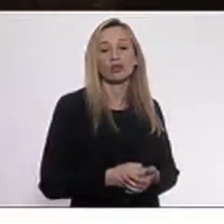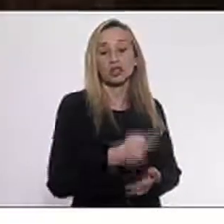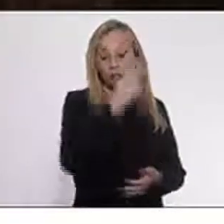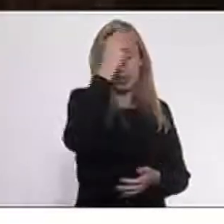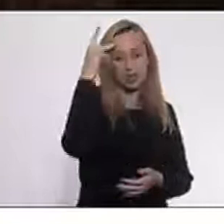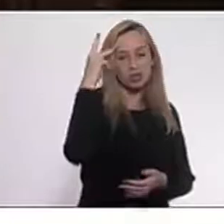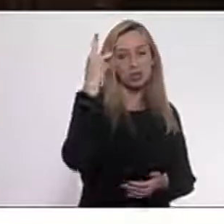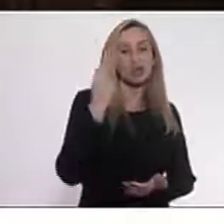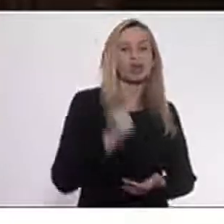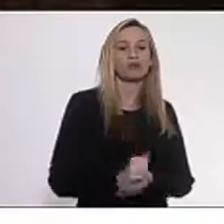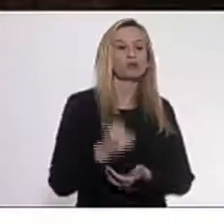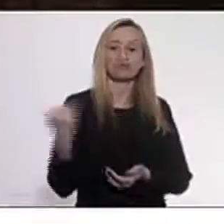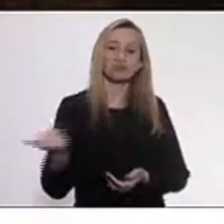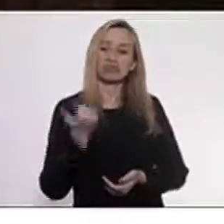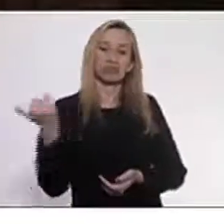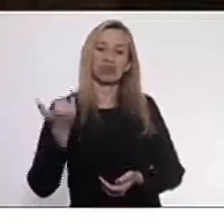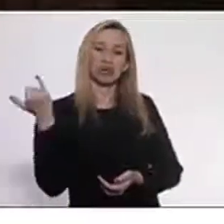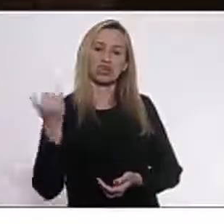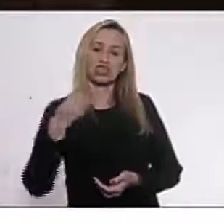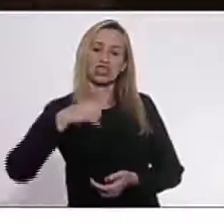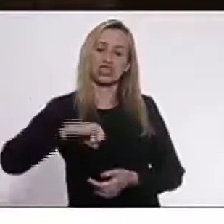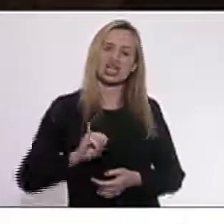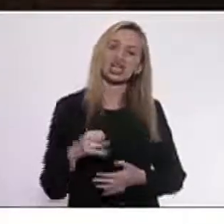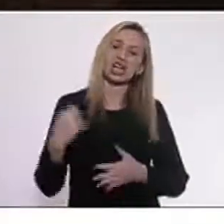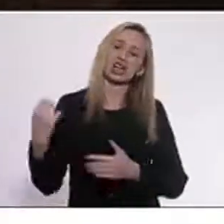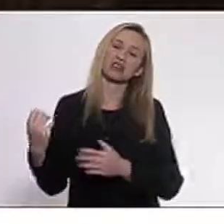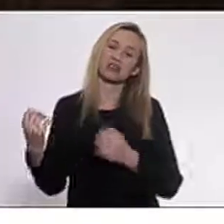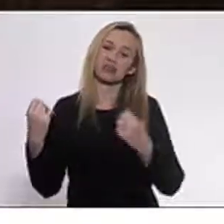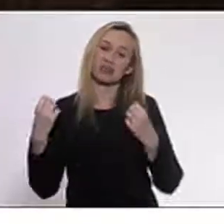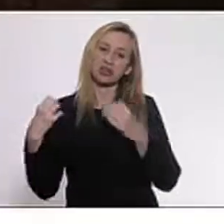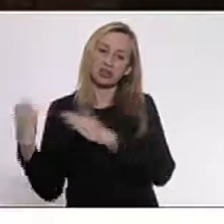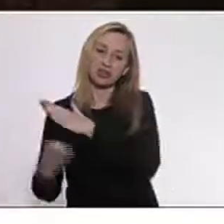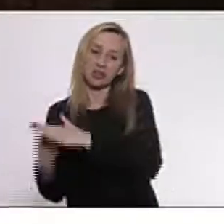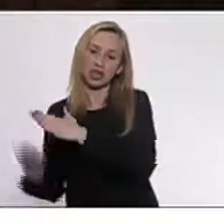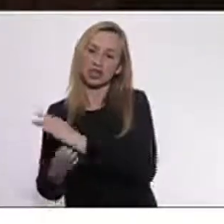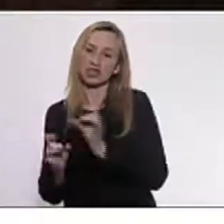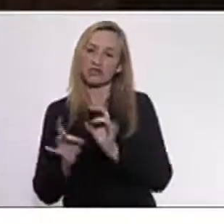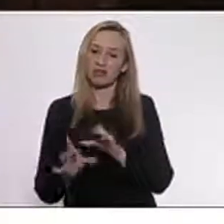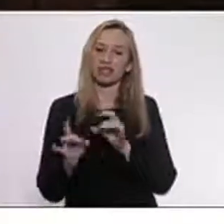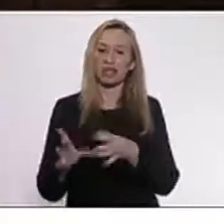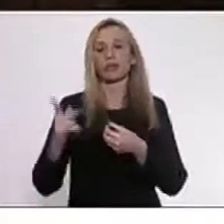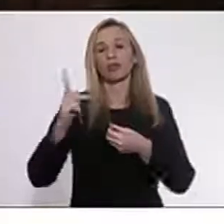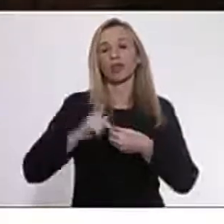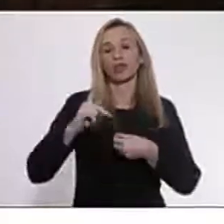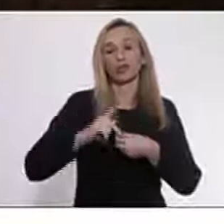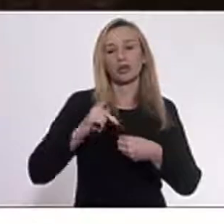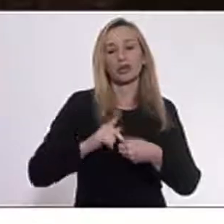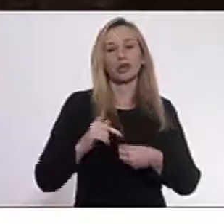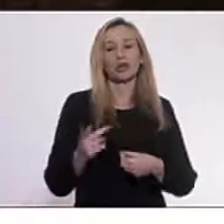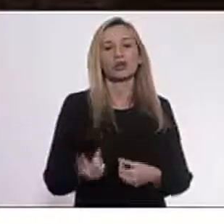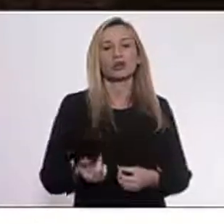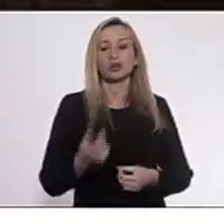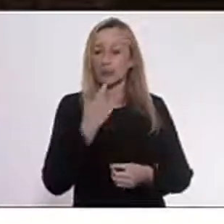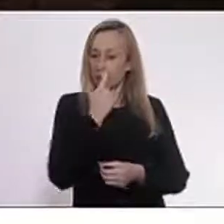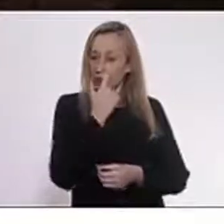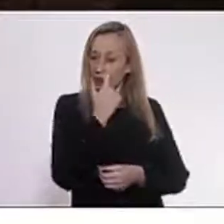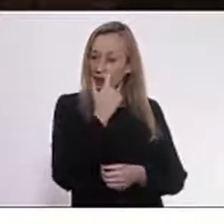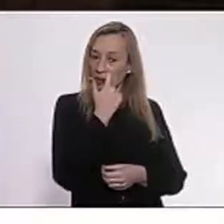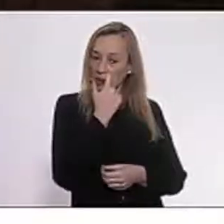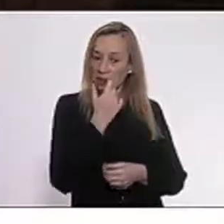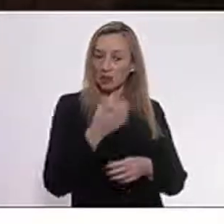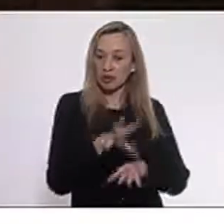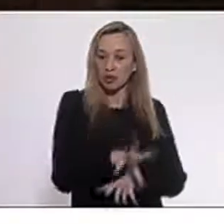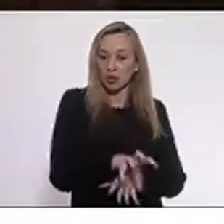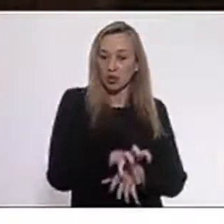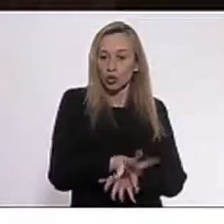Então, não importa se a empresa está em São Paulo, se vender para a Petrobras, para a exploração de um poço